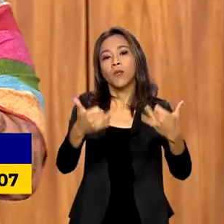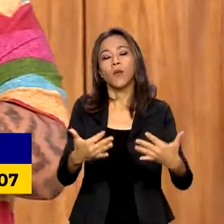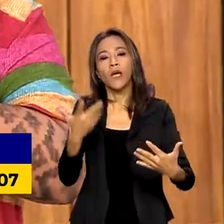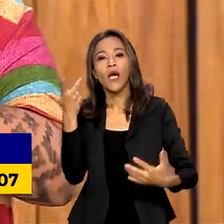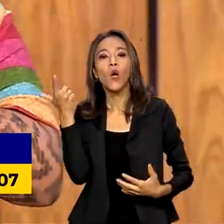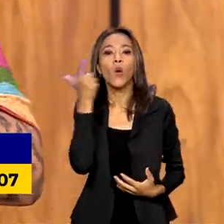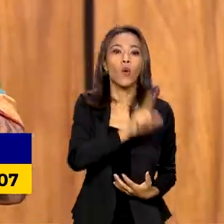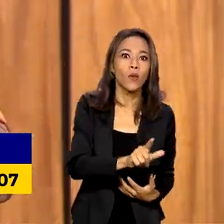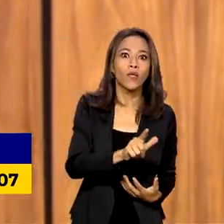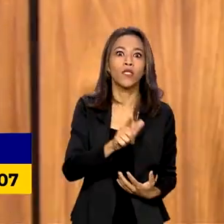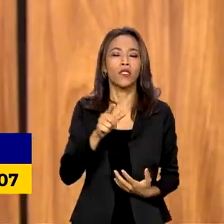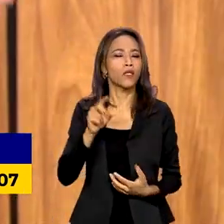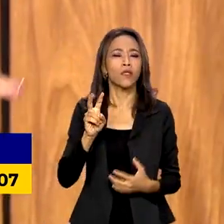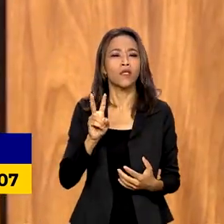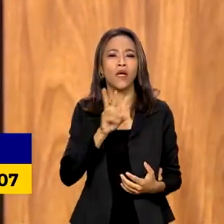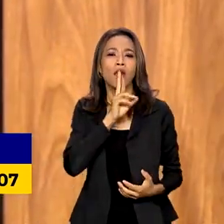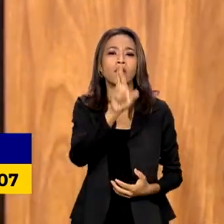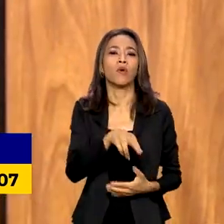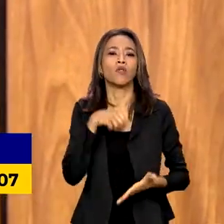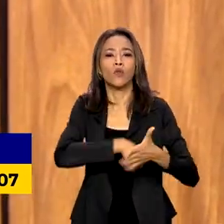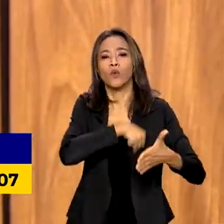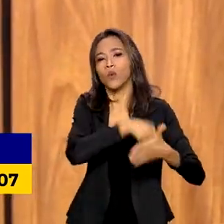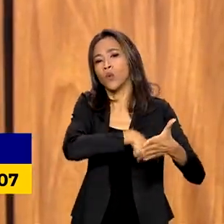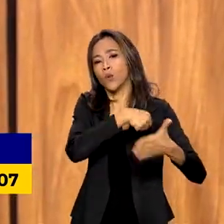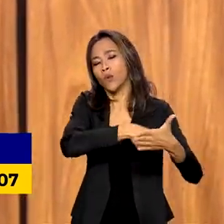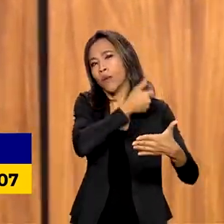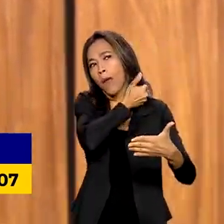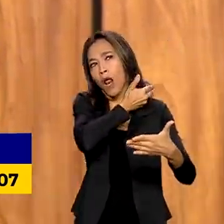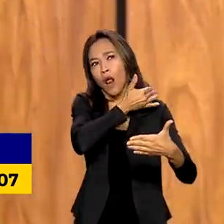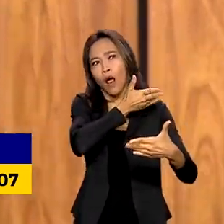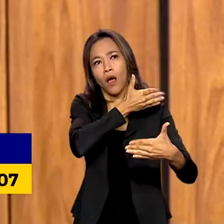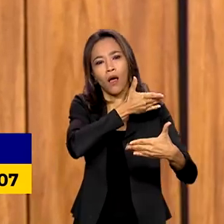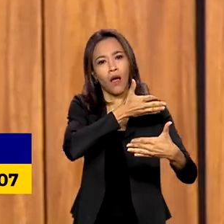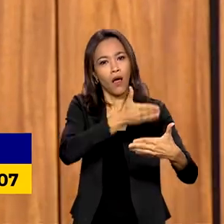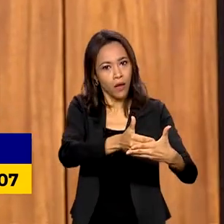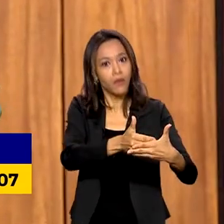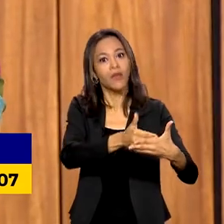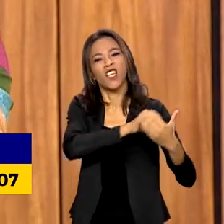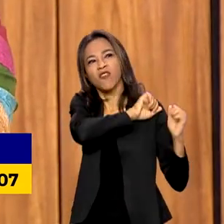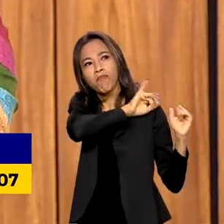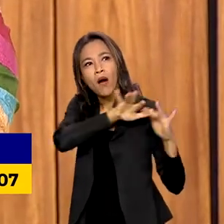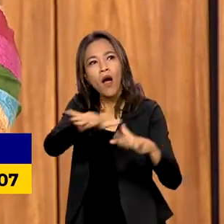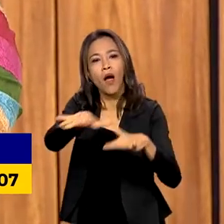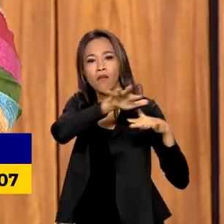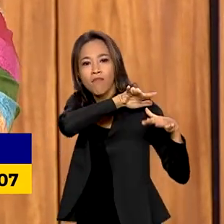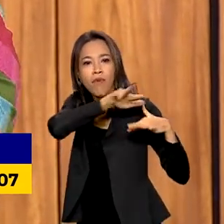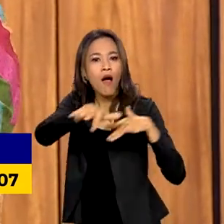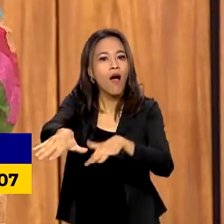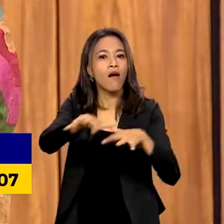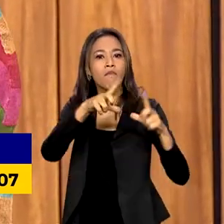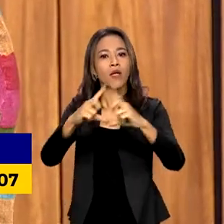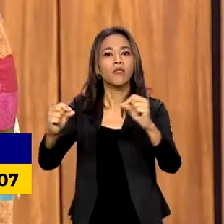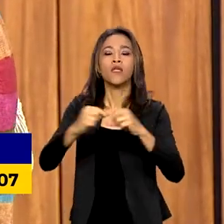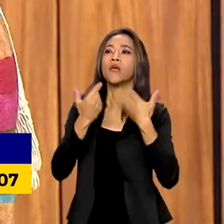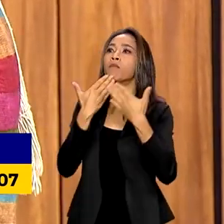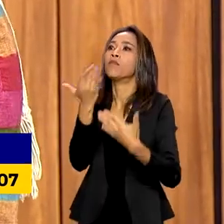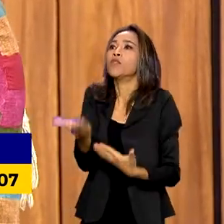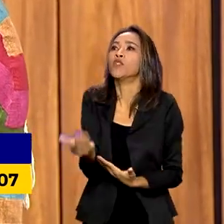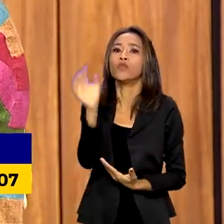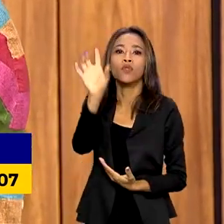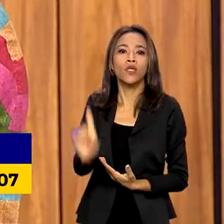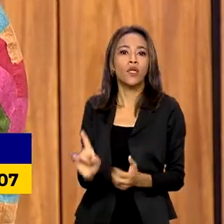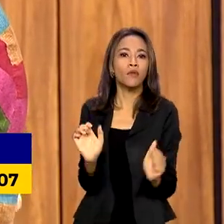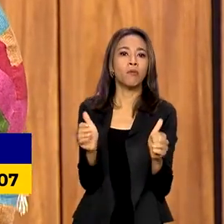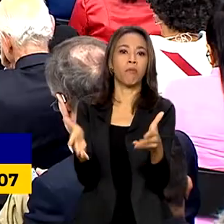dessa luta de tantos anos que a gente marcha para Brasília pedindo direito de participação